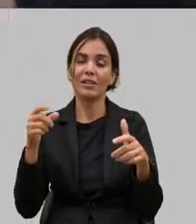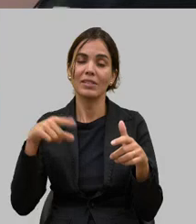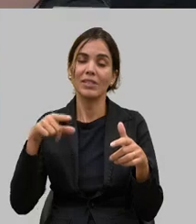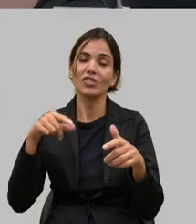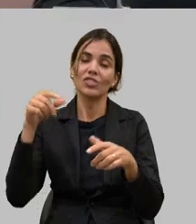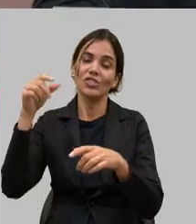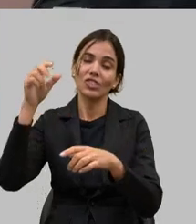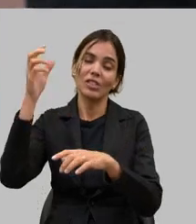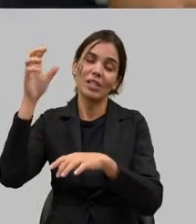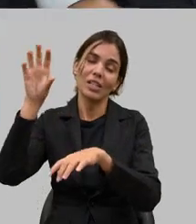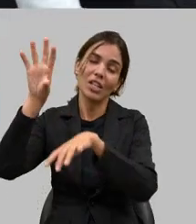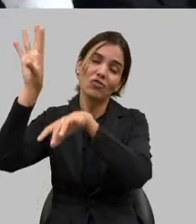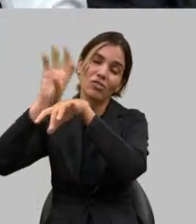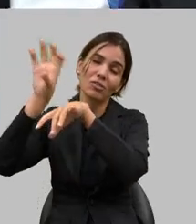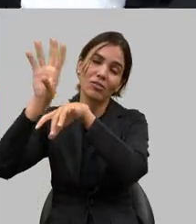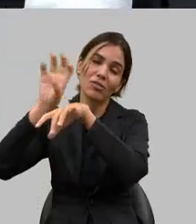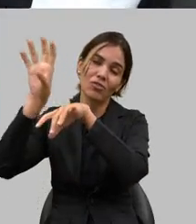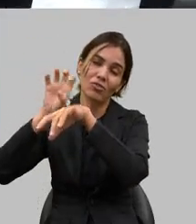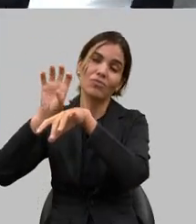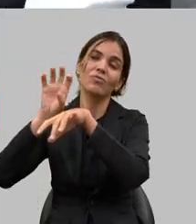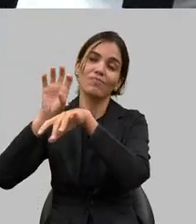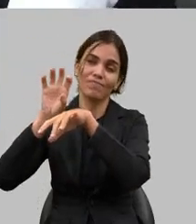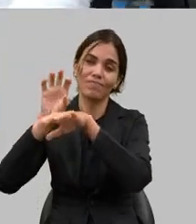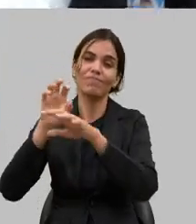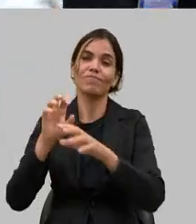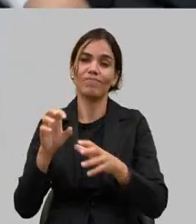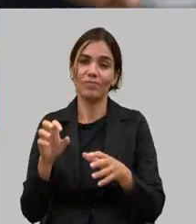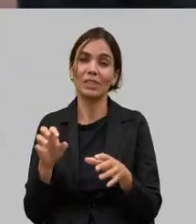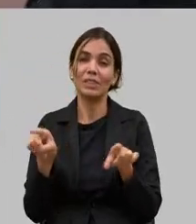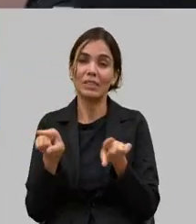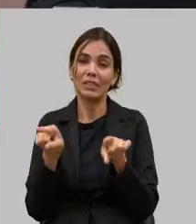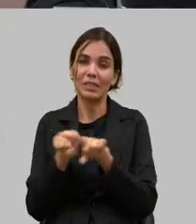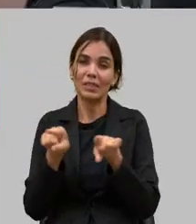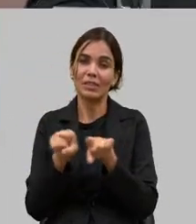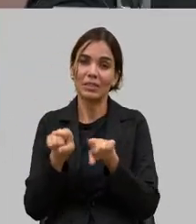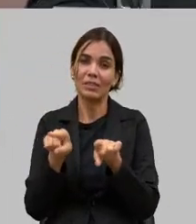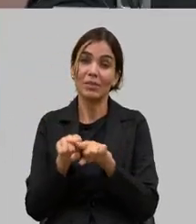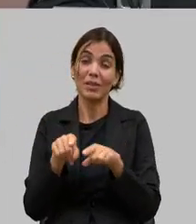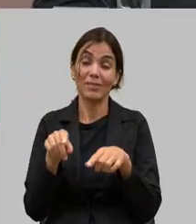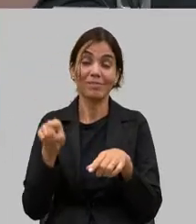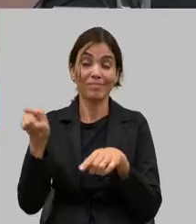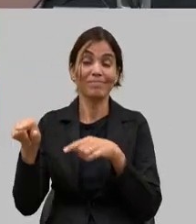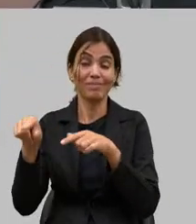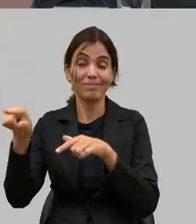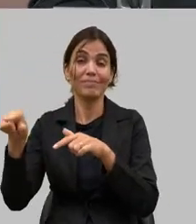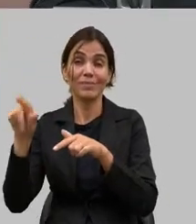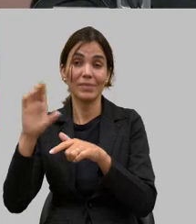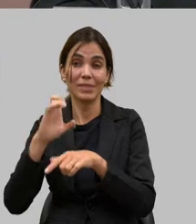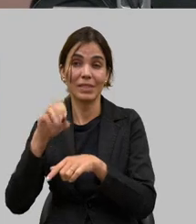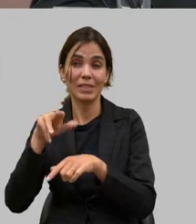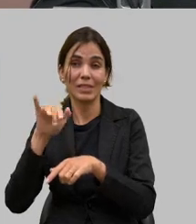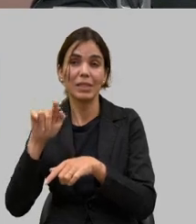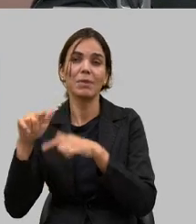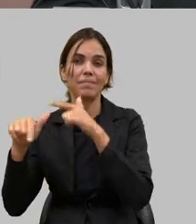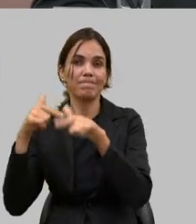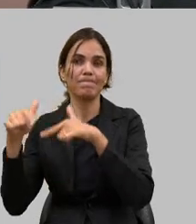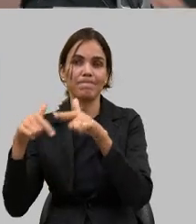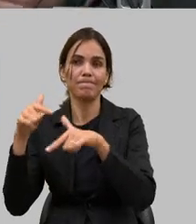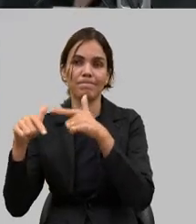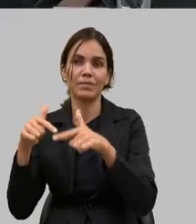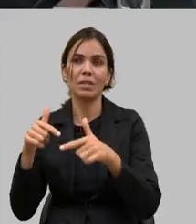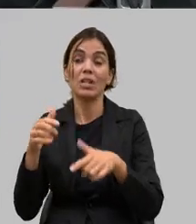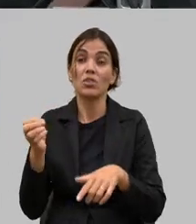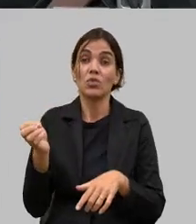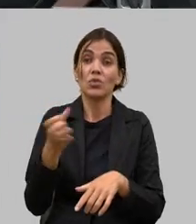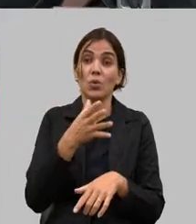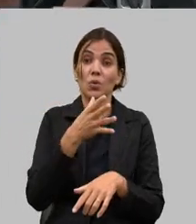que vem também trazendo muito trabalho para a CEMIG mas para vocês terem ideia nós inauguramos a substação número